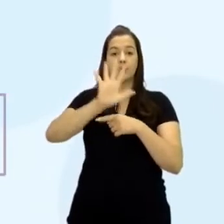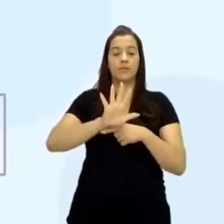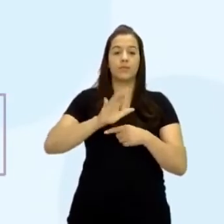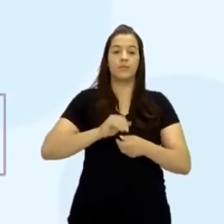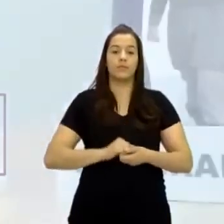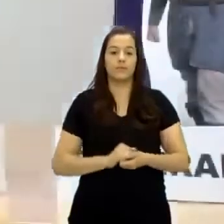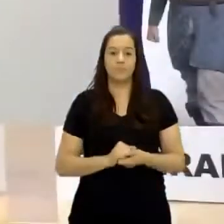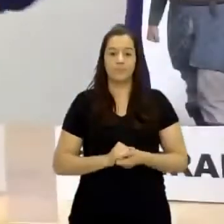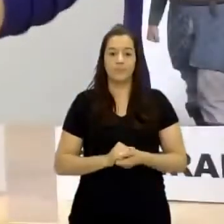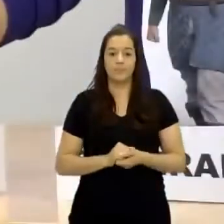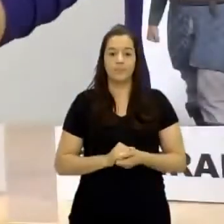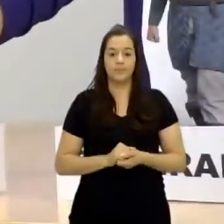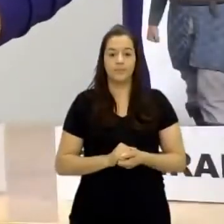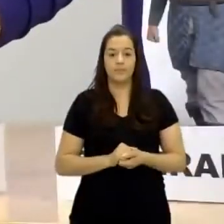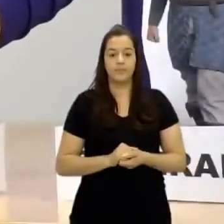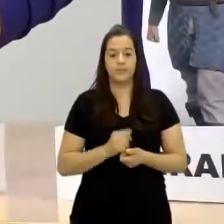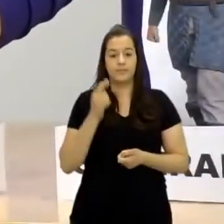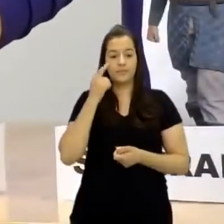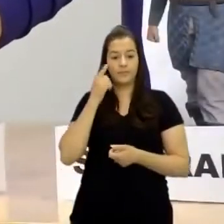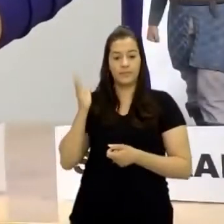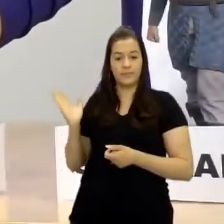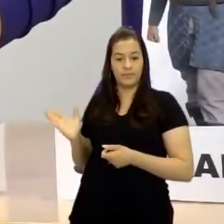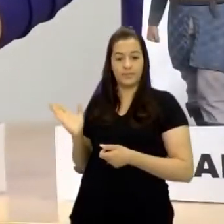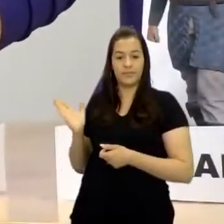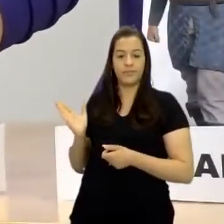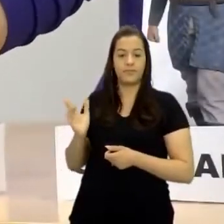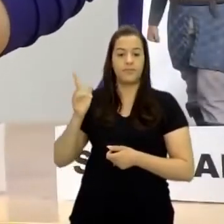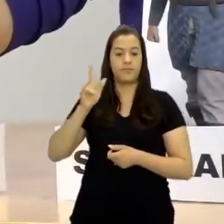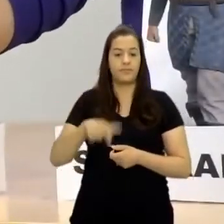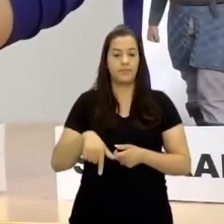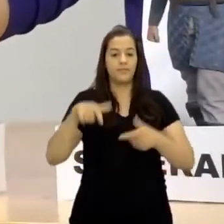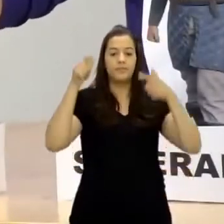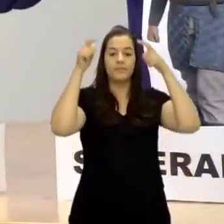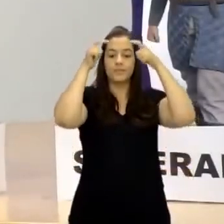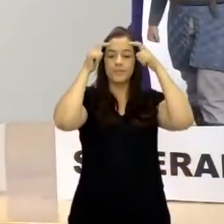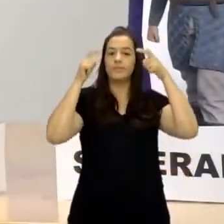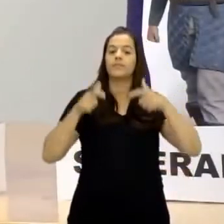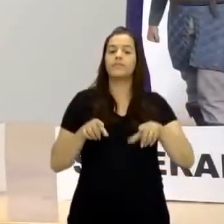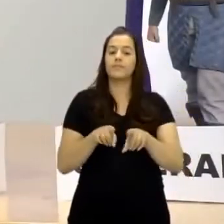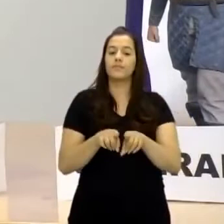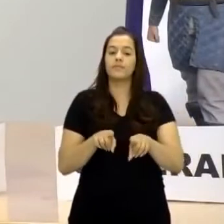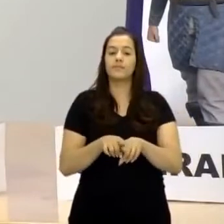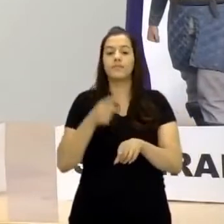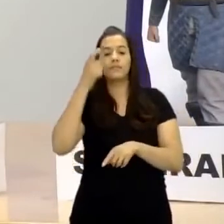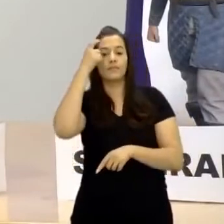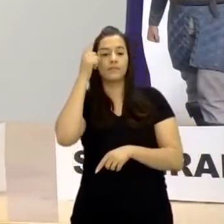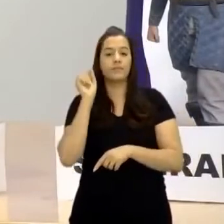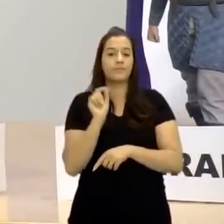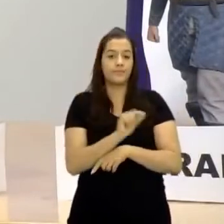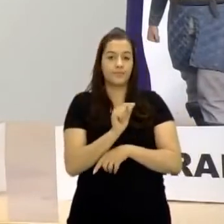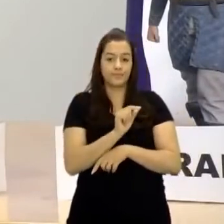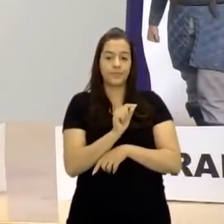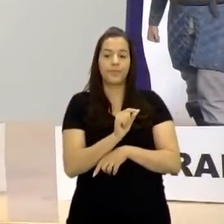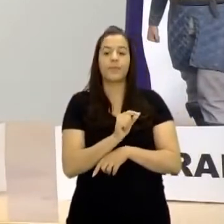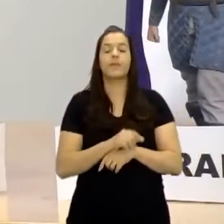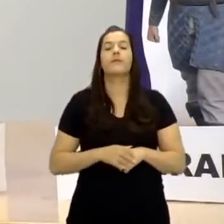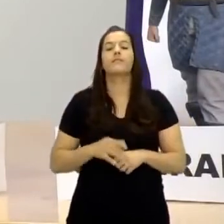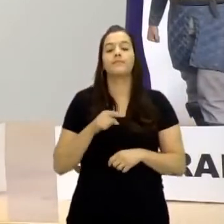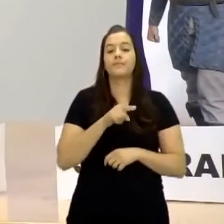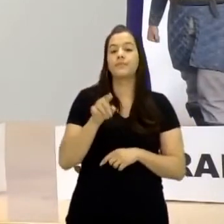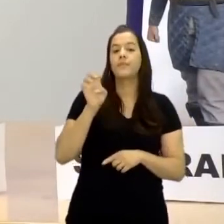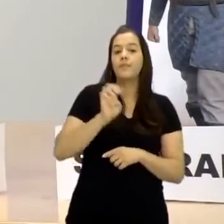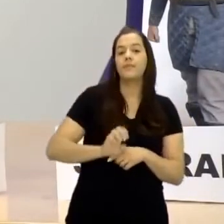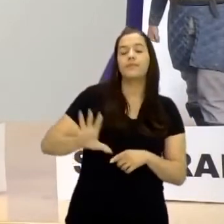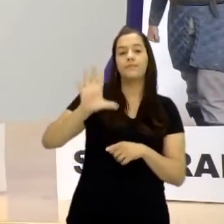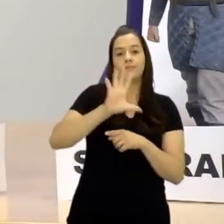reizinho aqui. Que ele está bem aqui abandonado no cantinho, porque é meio que isso mesmo. Pensa só, um rei para a Europa